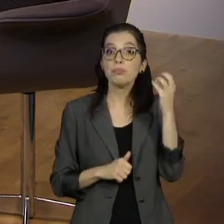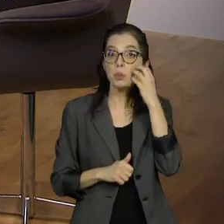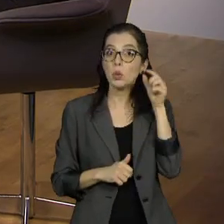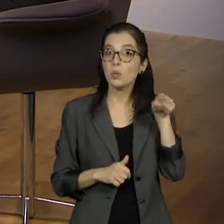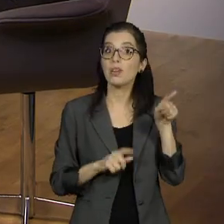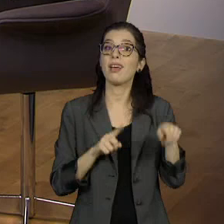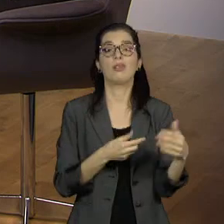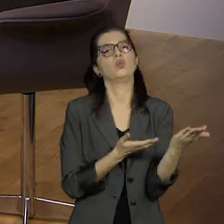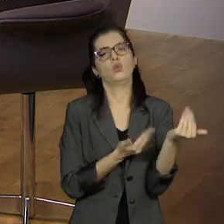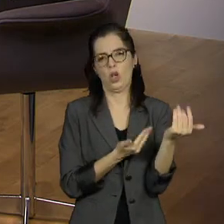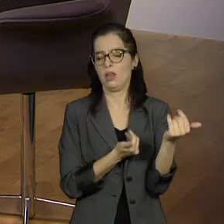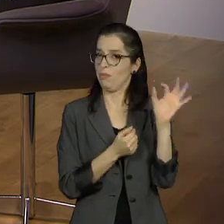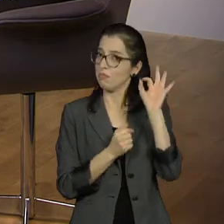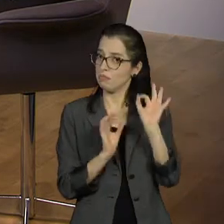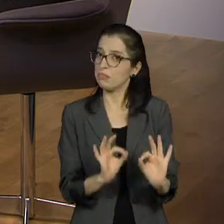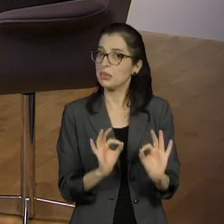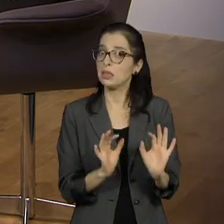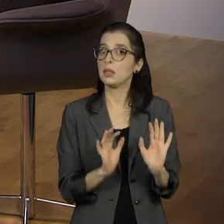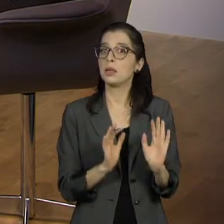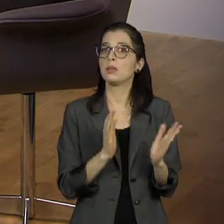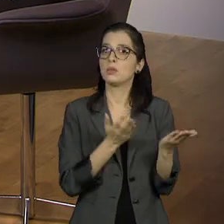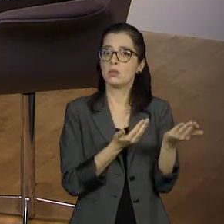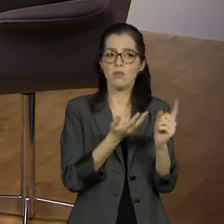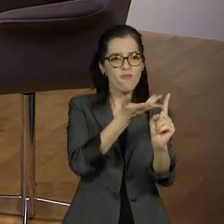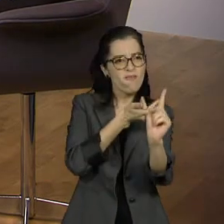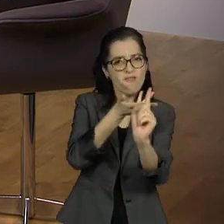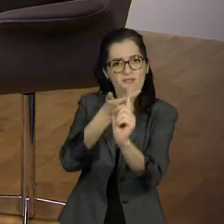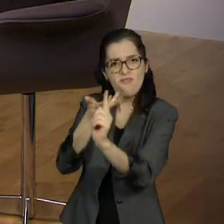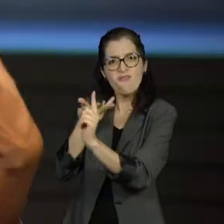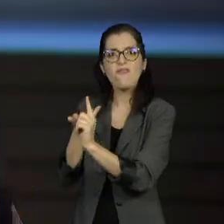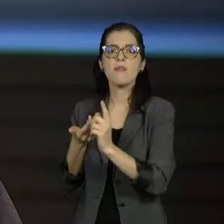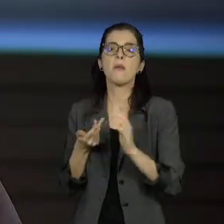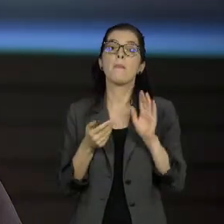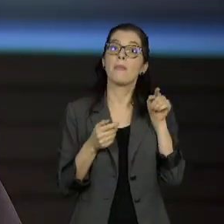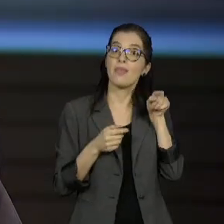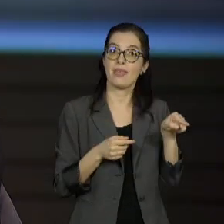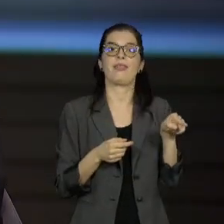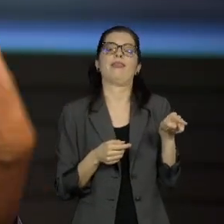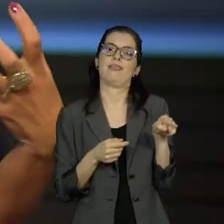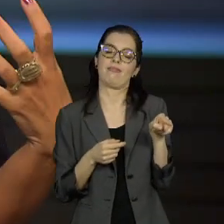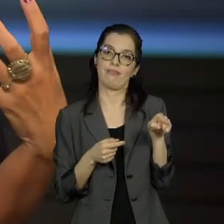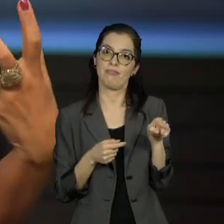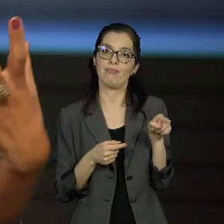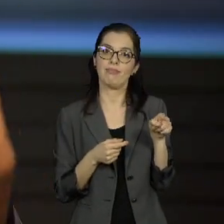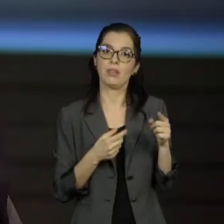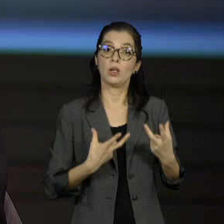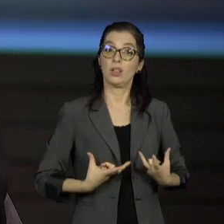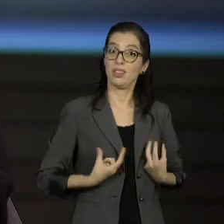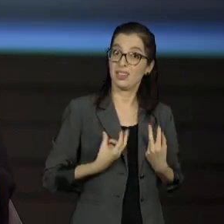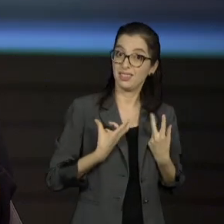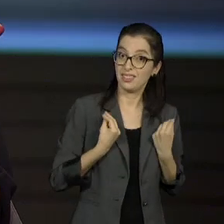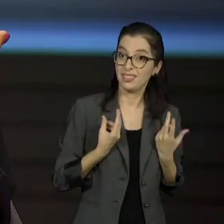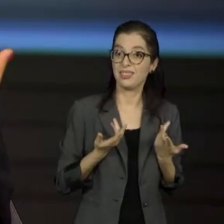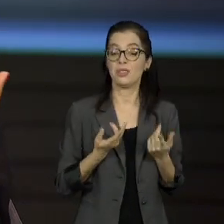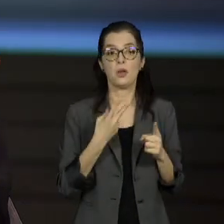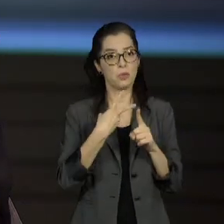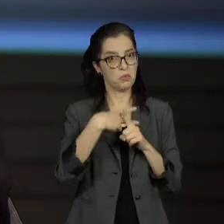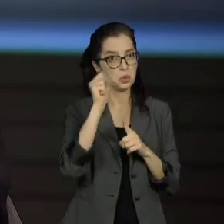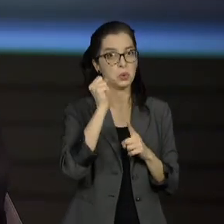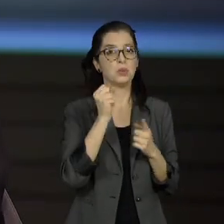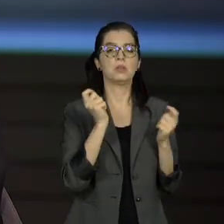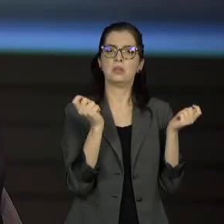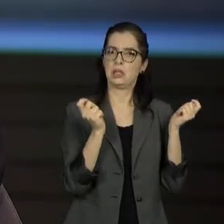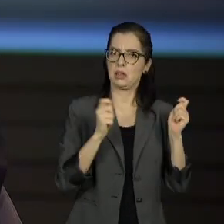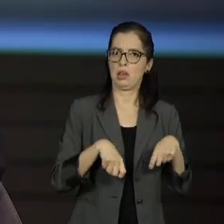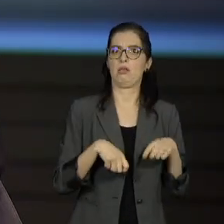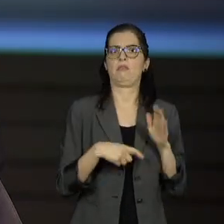é alguém que demonstrou ali uma vitória pessoal no combate à doença. Ele tinha como fazer uma campanha mais emocional e